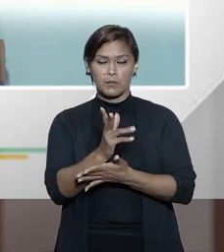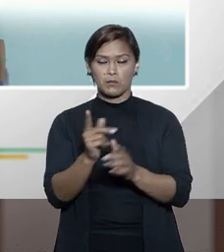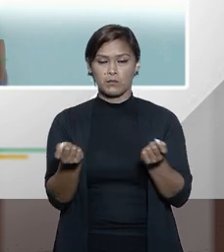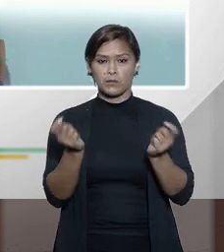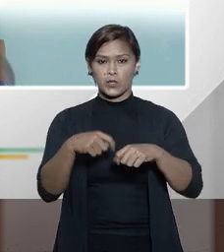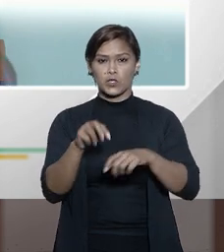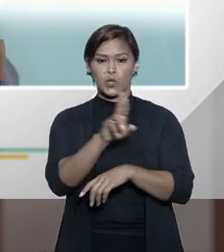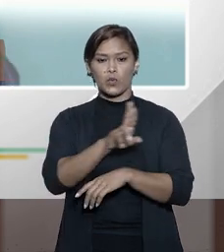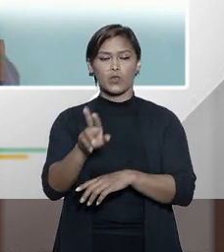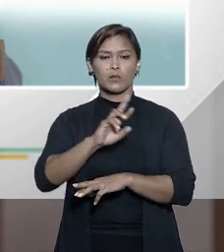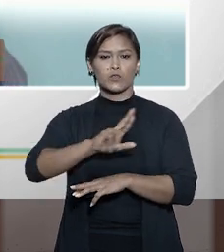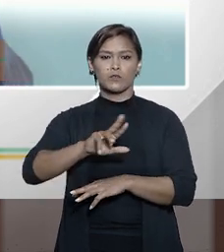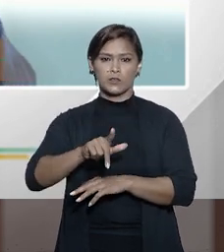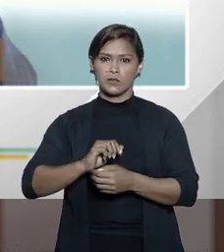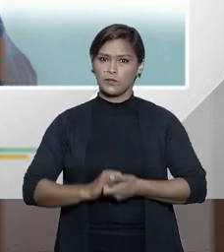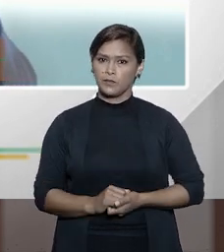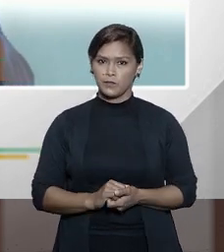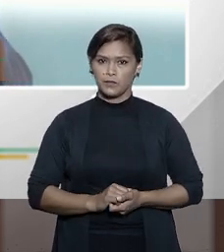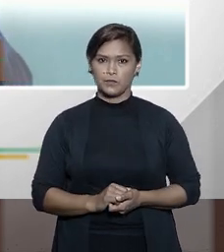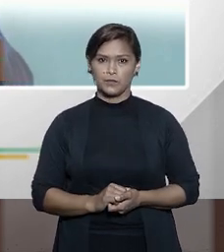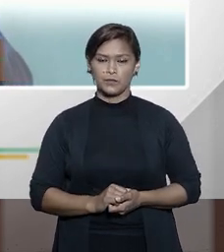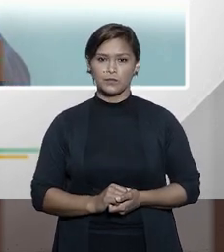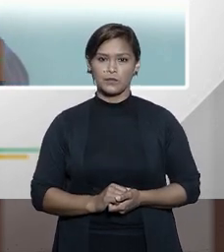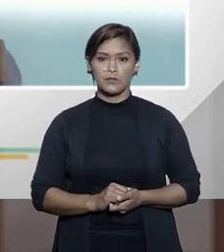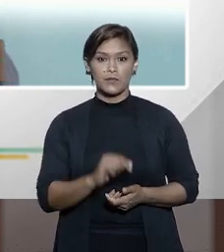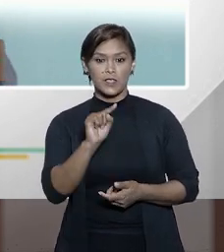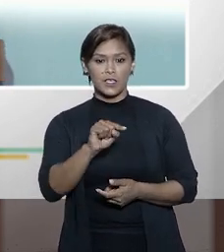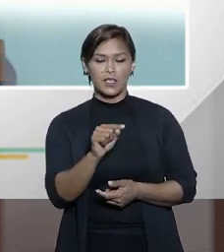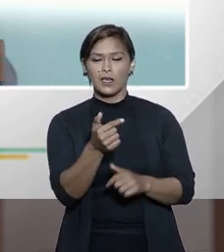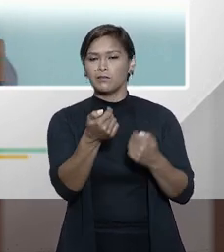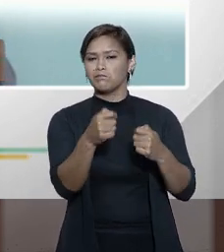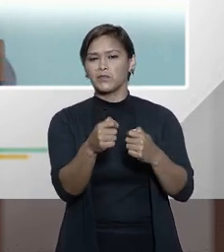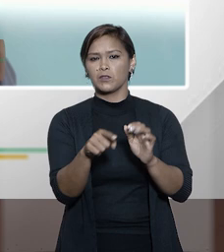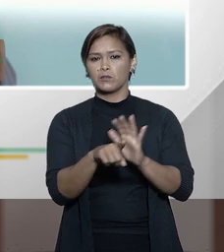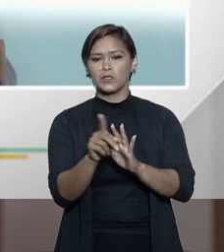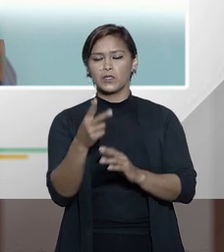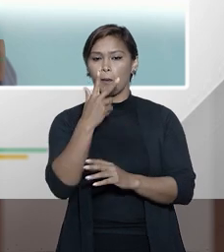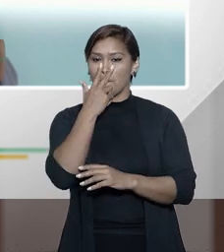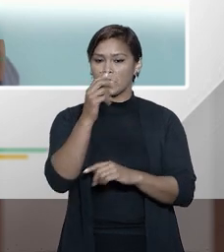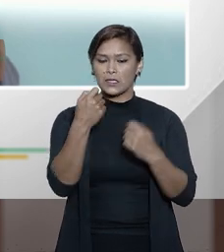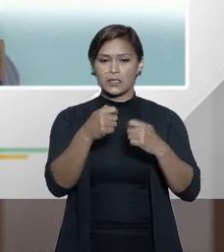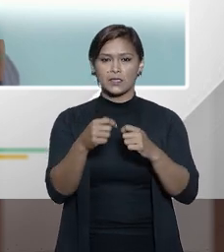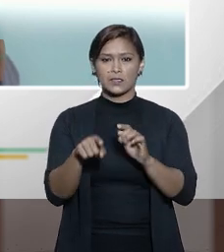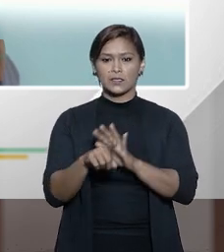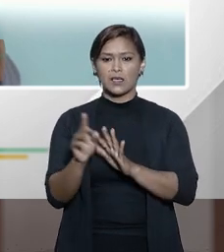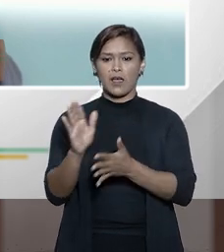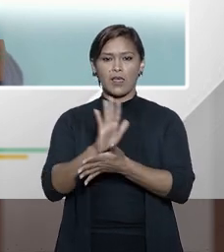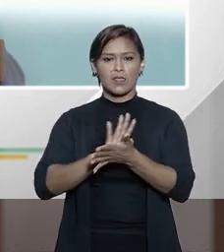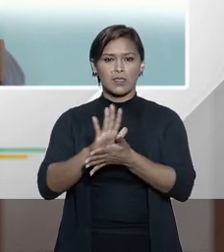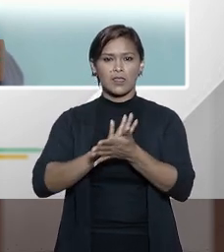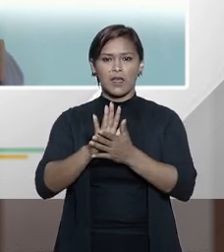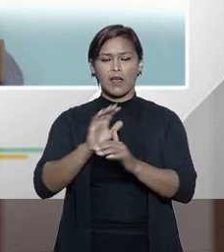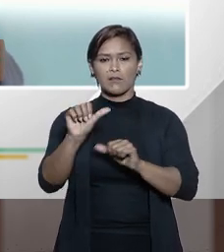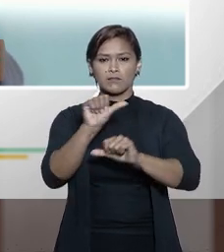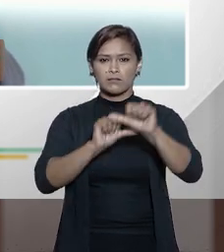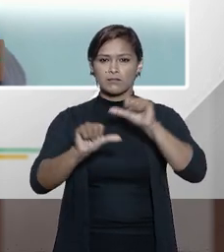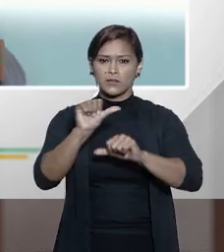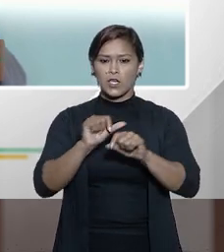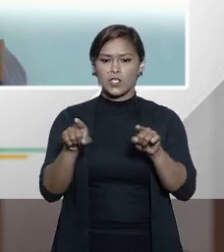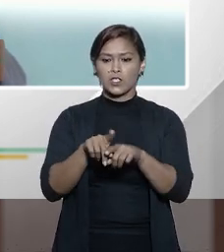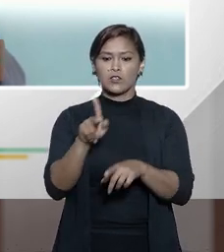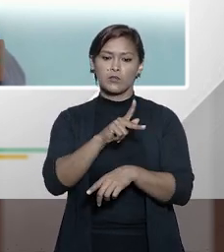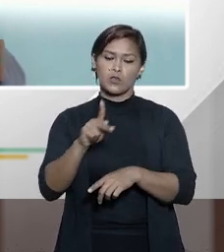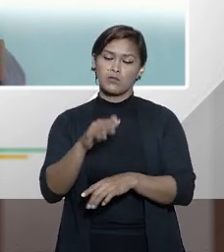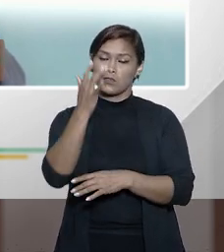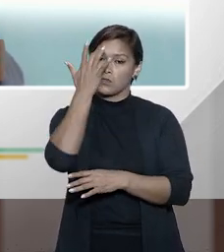com outro nome. E aí não foi necessário, me parece, não é necessário nenhuma modificação, não sei o o